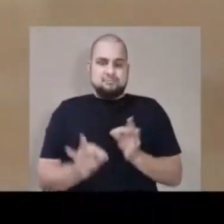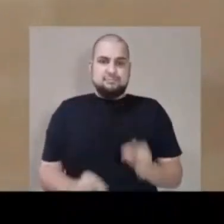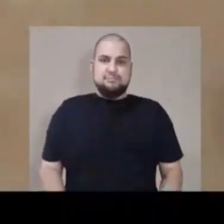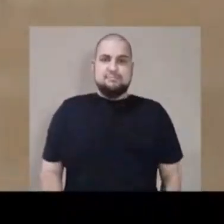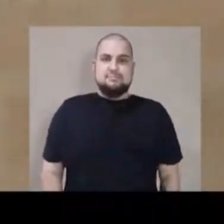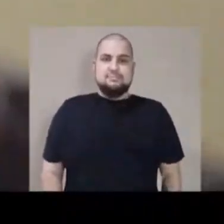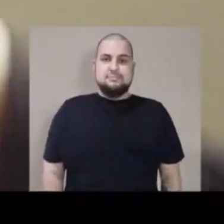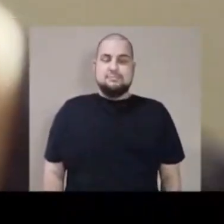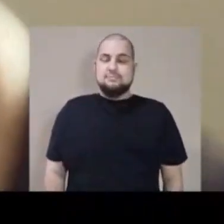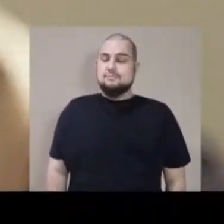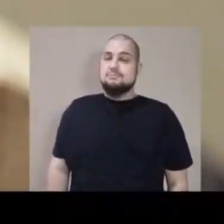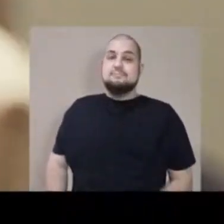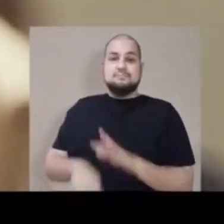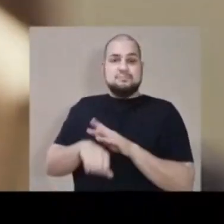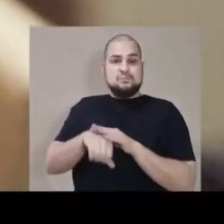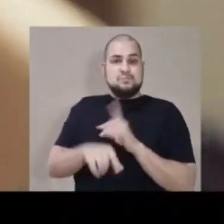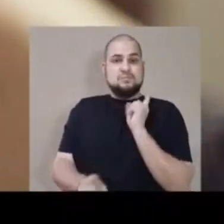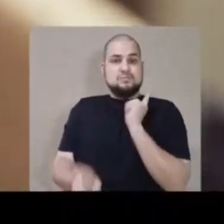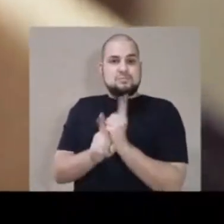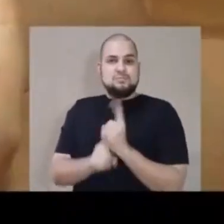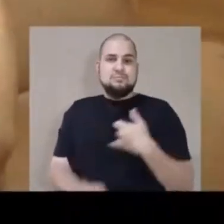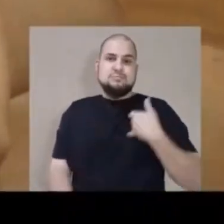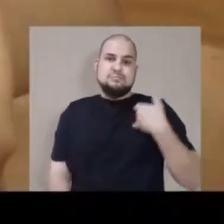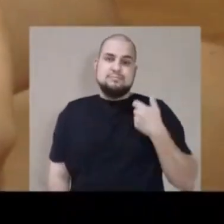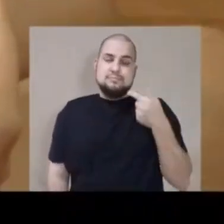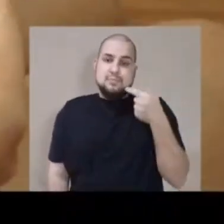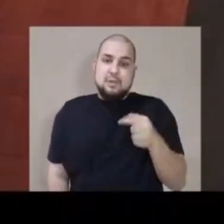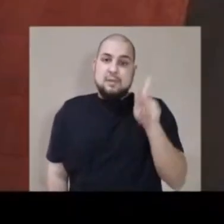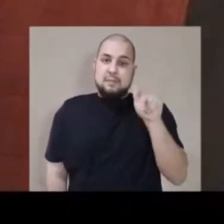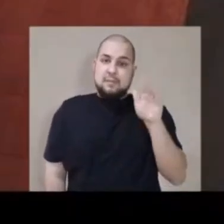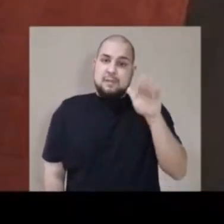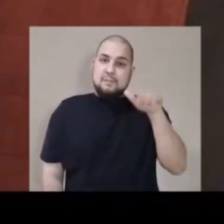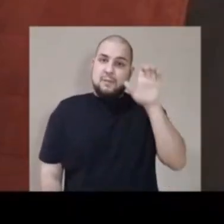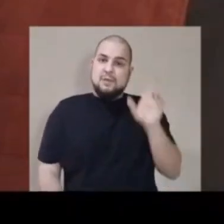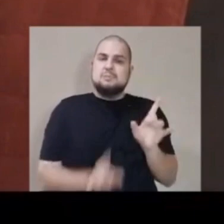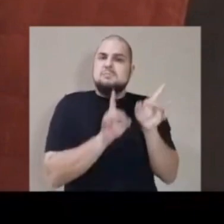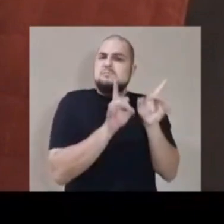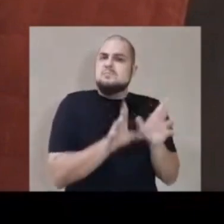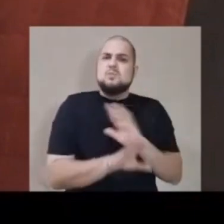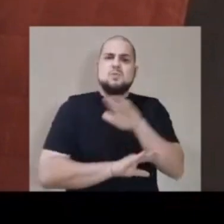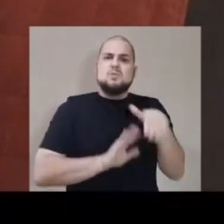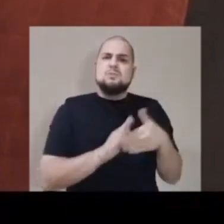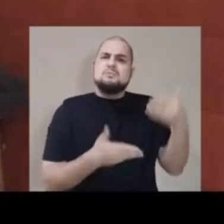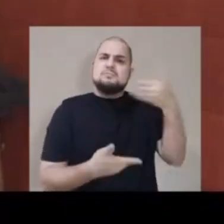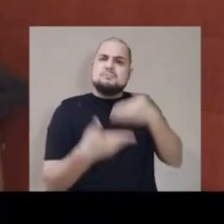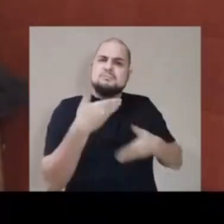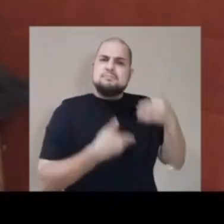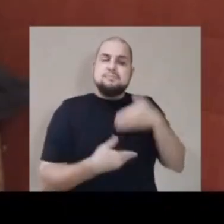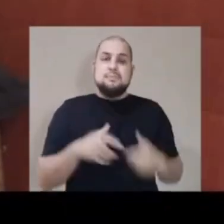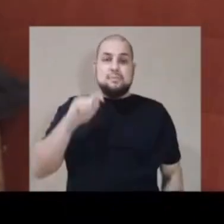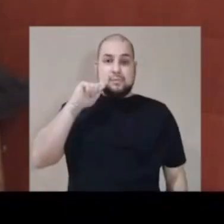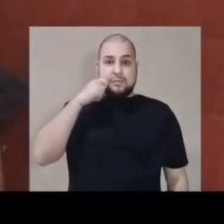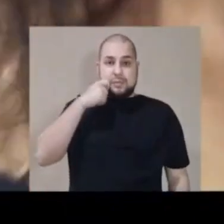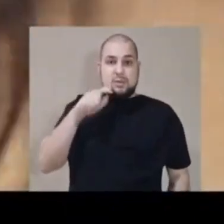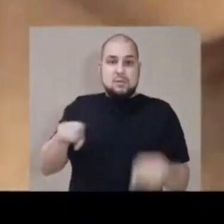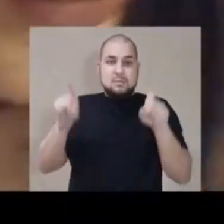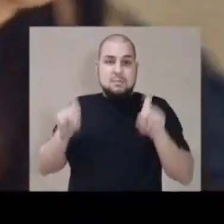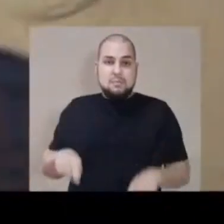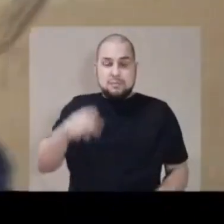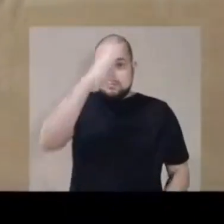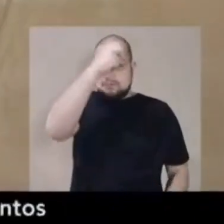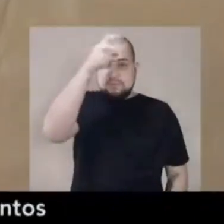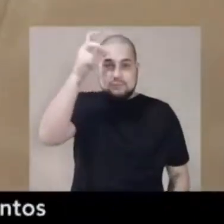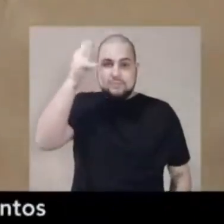diabetes com dignidade Eu descobri a diabetes com 7 anos Os meus pais na ocasião largaram tudo para cuidar de mim Quando o Eduardo Paz entrou na